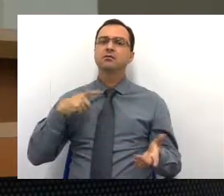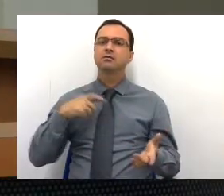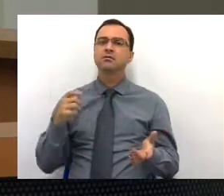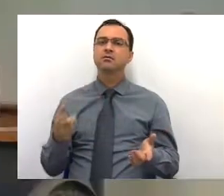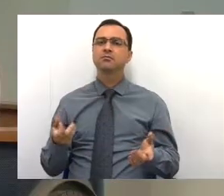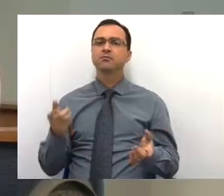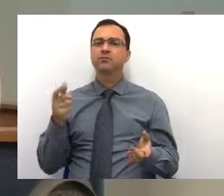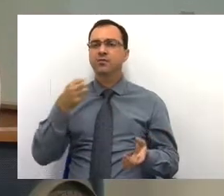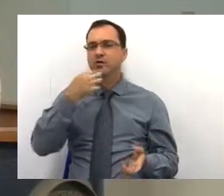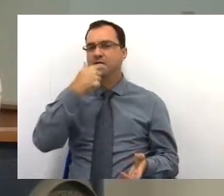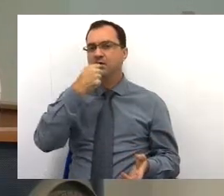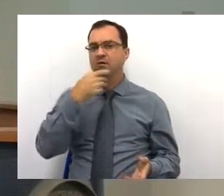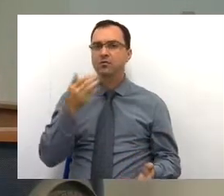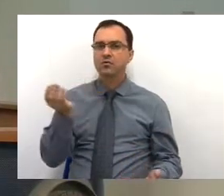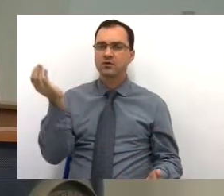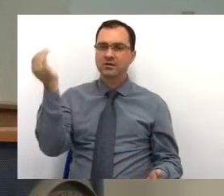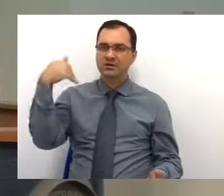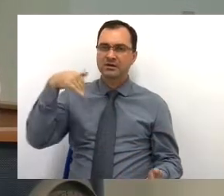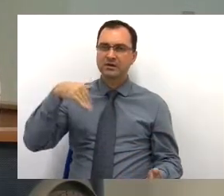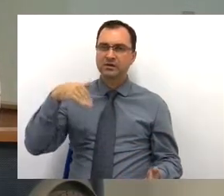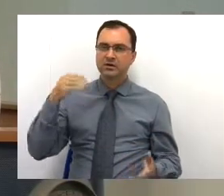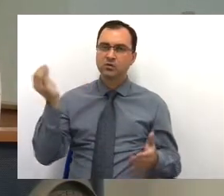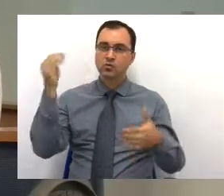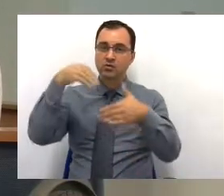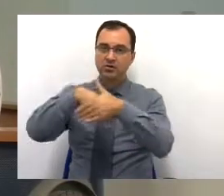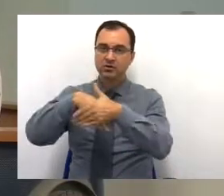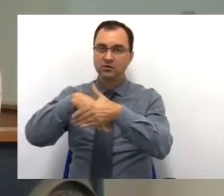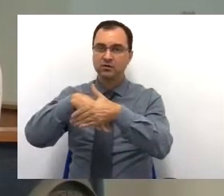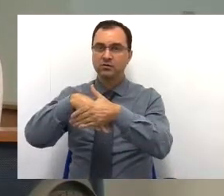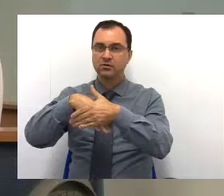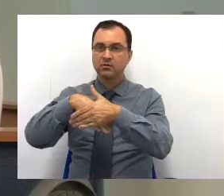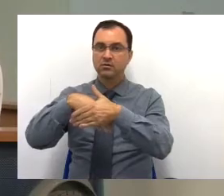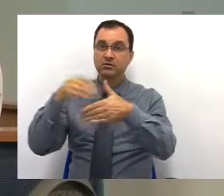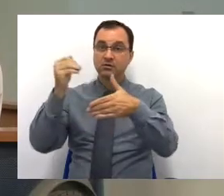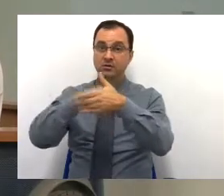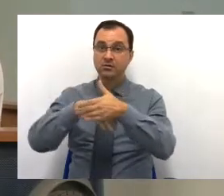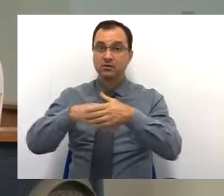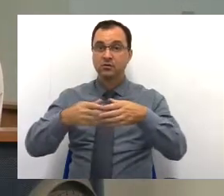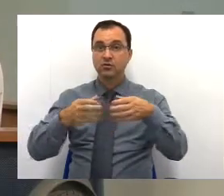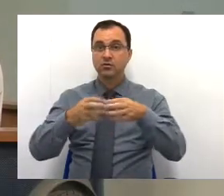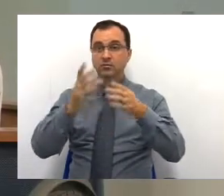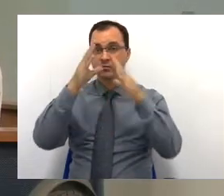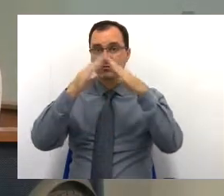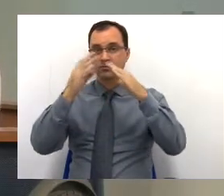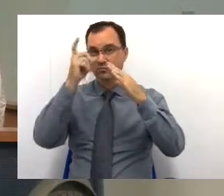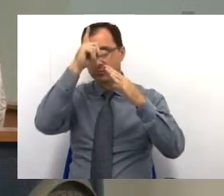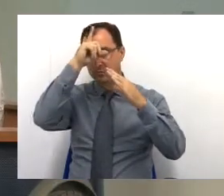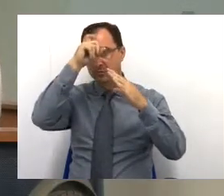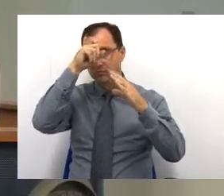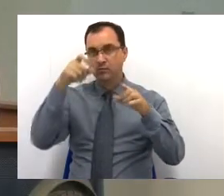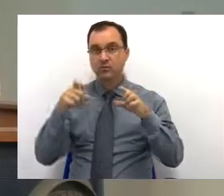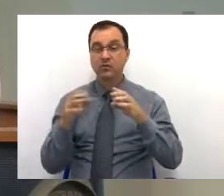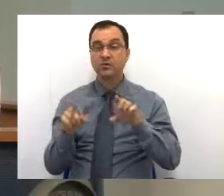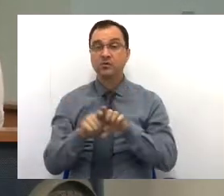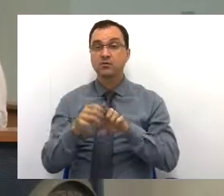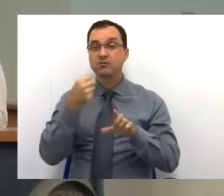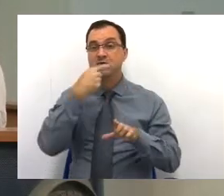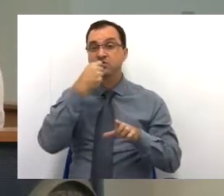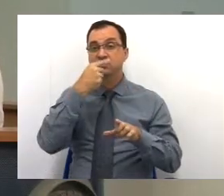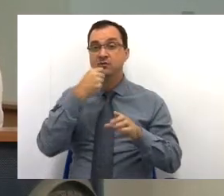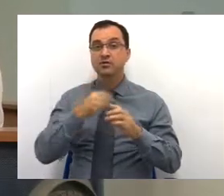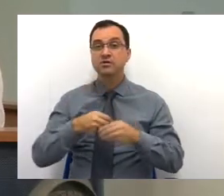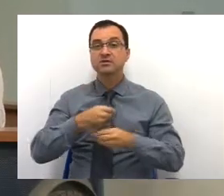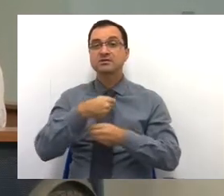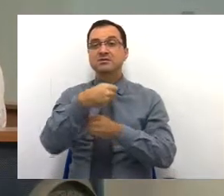medicamento de uso interno, aquilo que é feito para dentro das unidades. E o medicamento de dispensação, aquelas